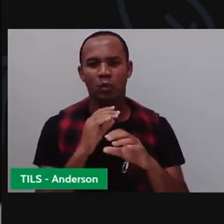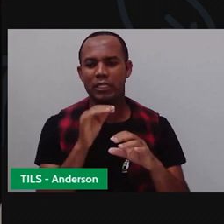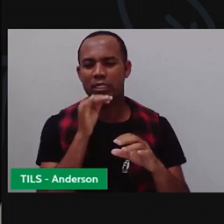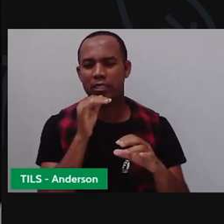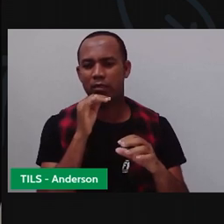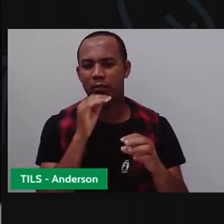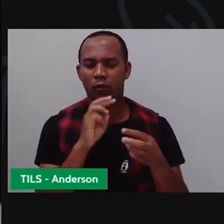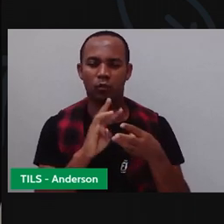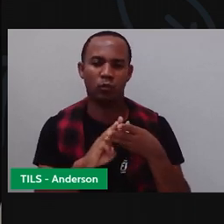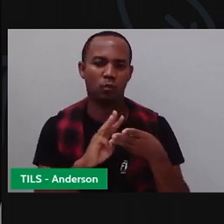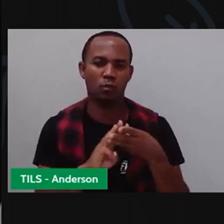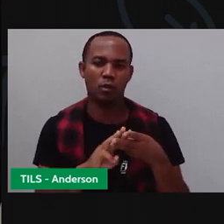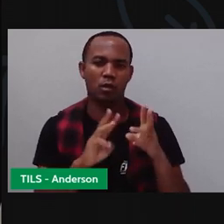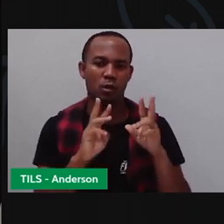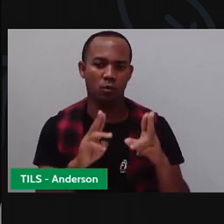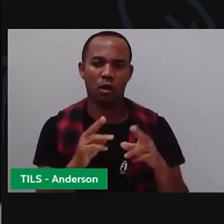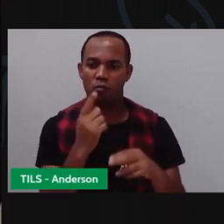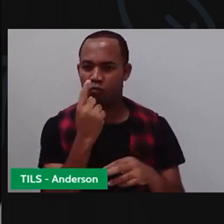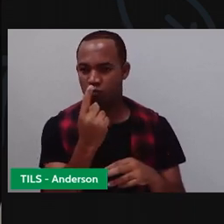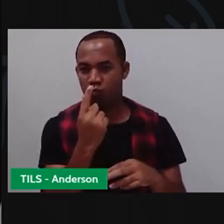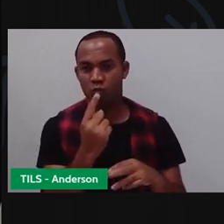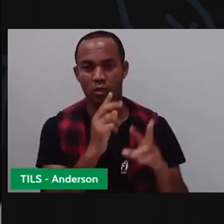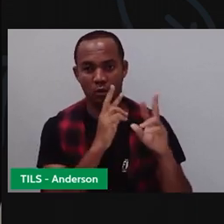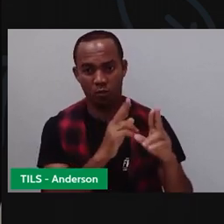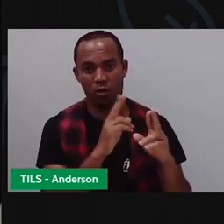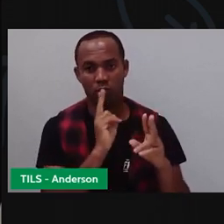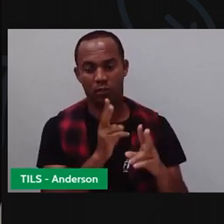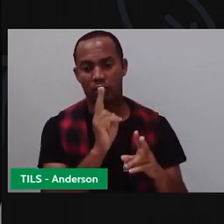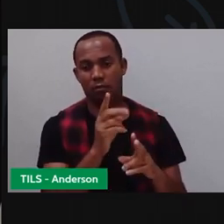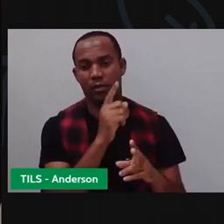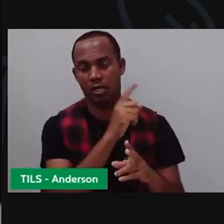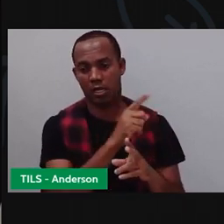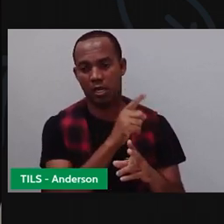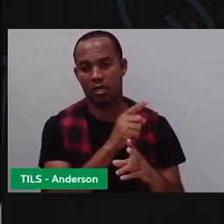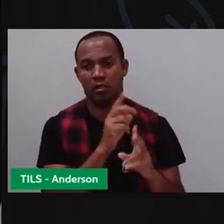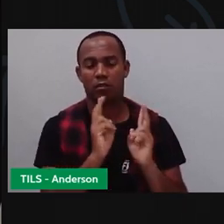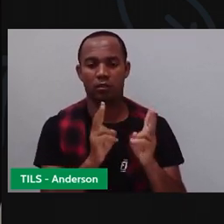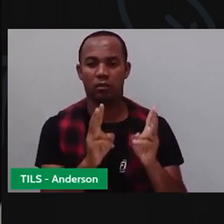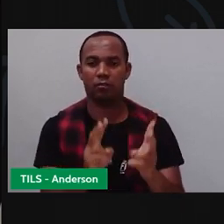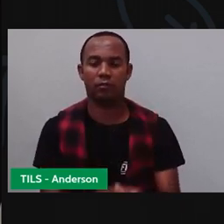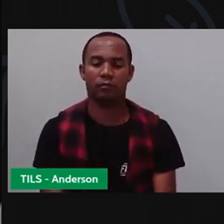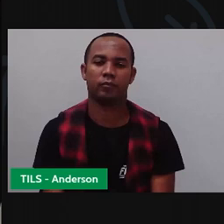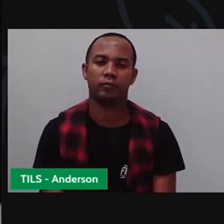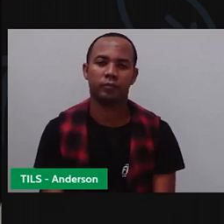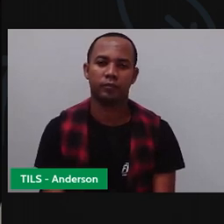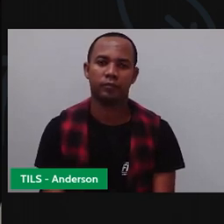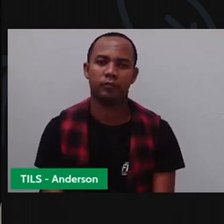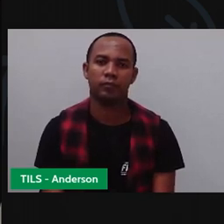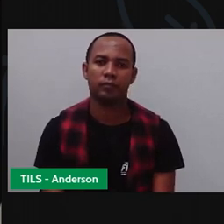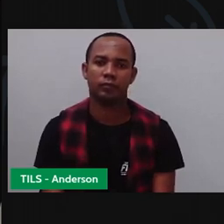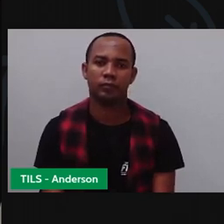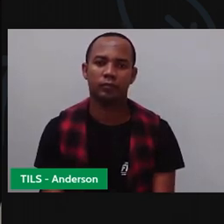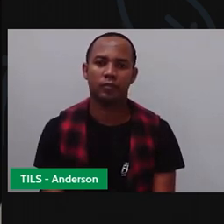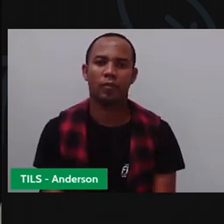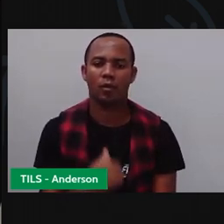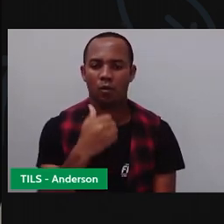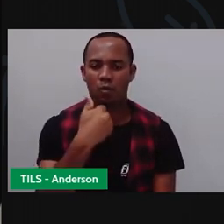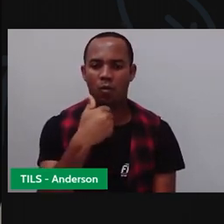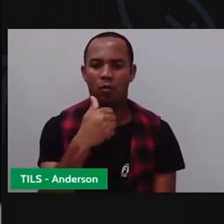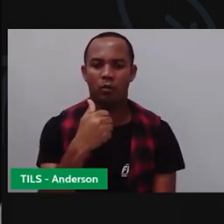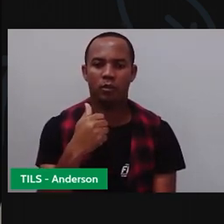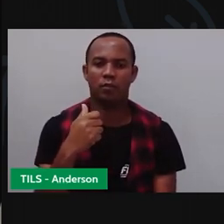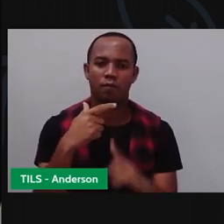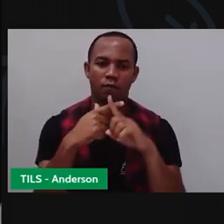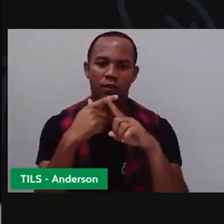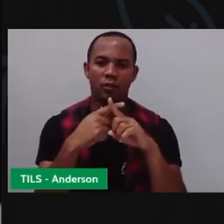um, dá ele mesmo. Então, sete vezes um é sete. Se fosse oito vezes um, seria oito. Onze vezes um, seria